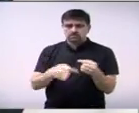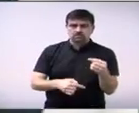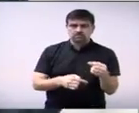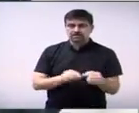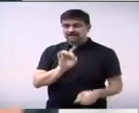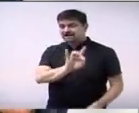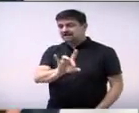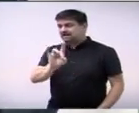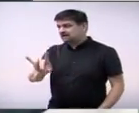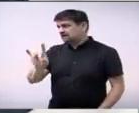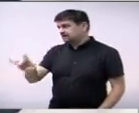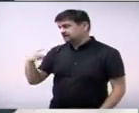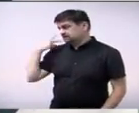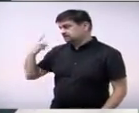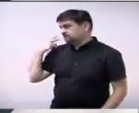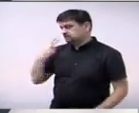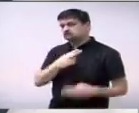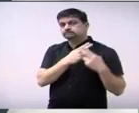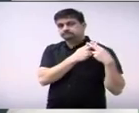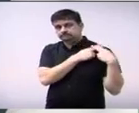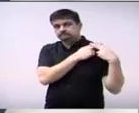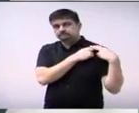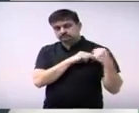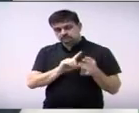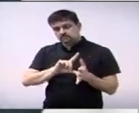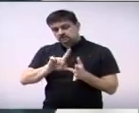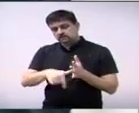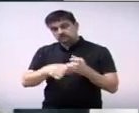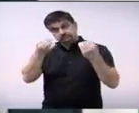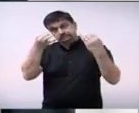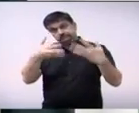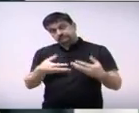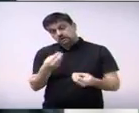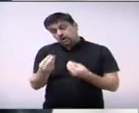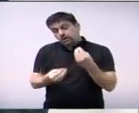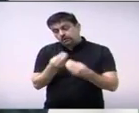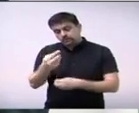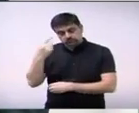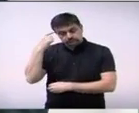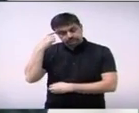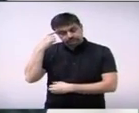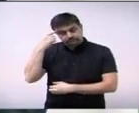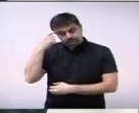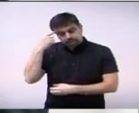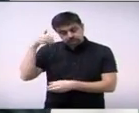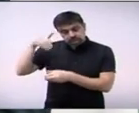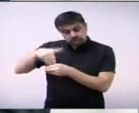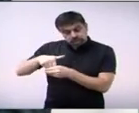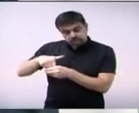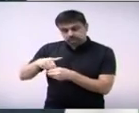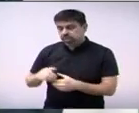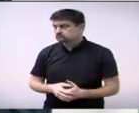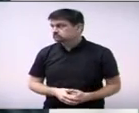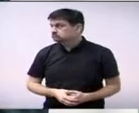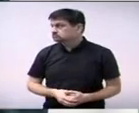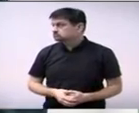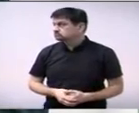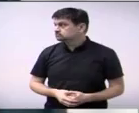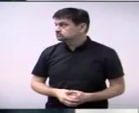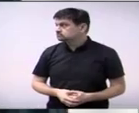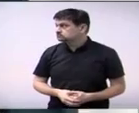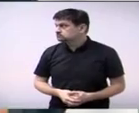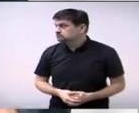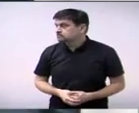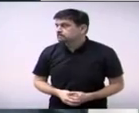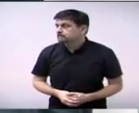cada um cada um presta a conta do seu não é então eu sei essas palavras senhor